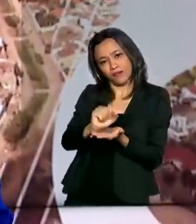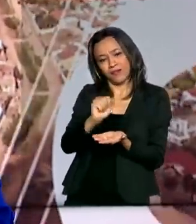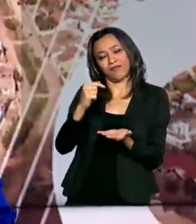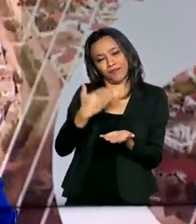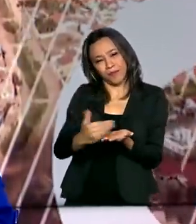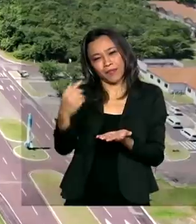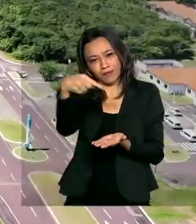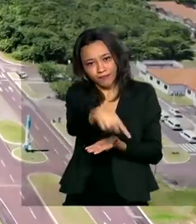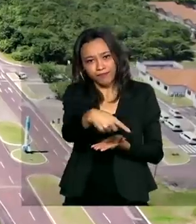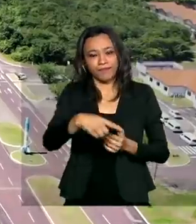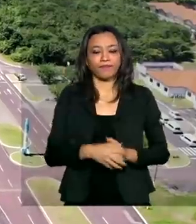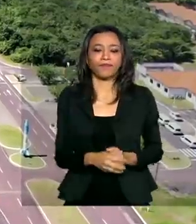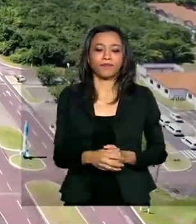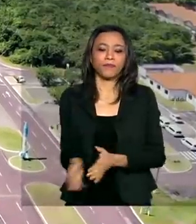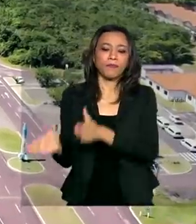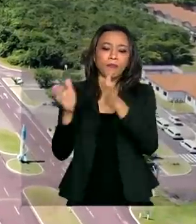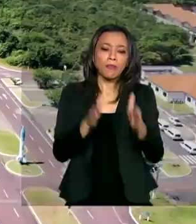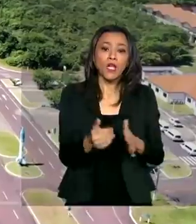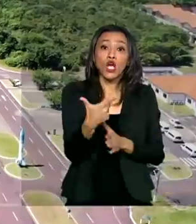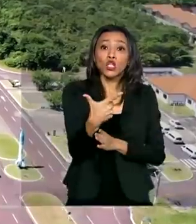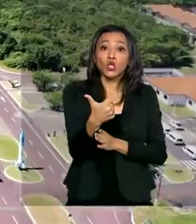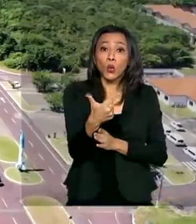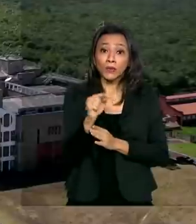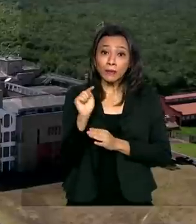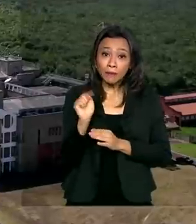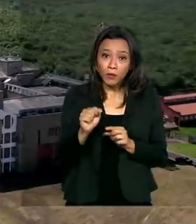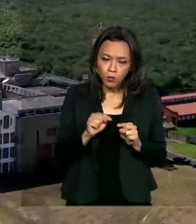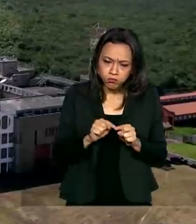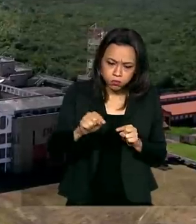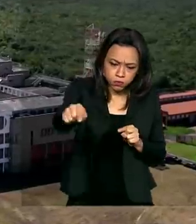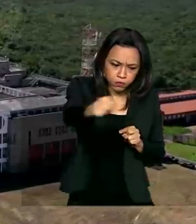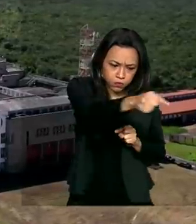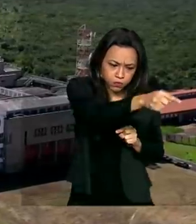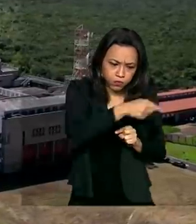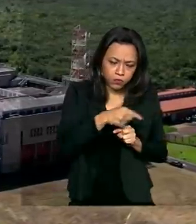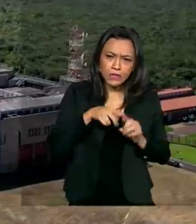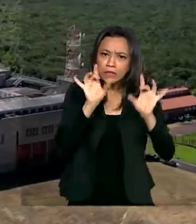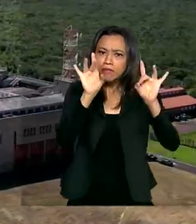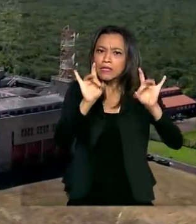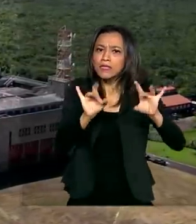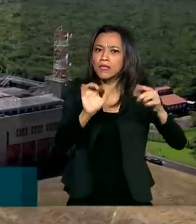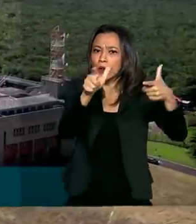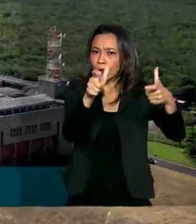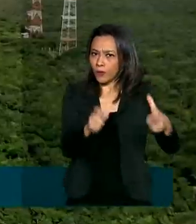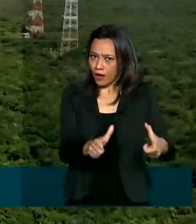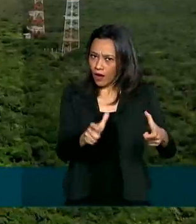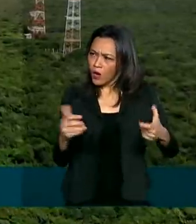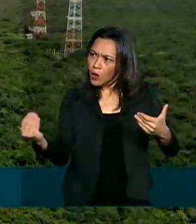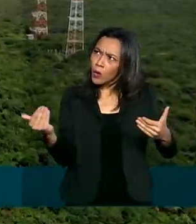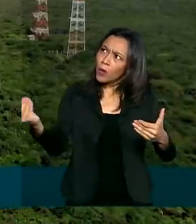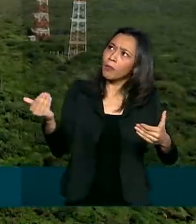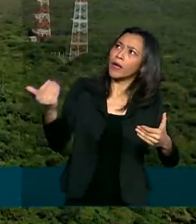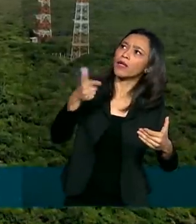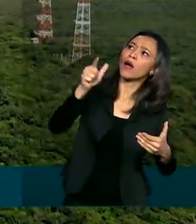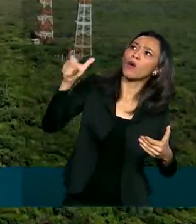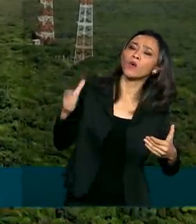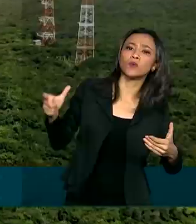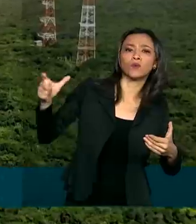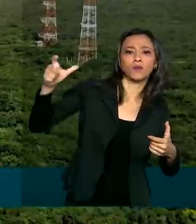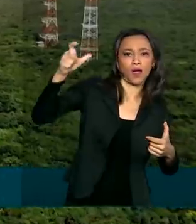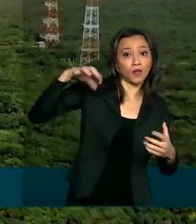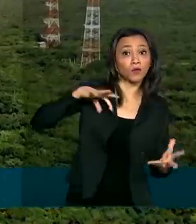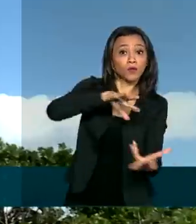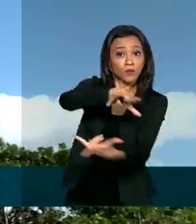de lá. São 12 mil hectares em localização privilegiada, se comparada a outros centros de lançamentos